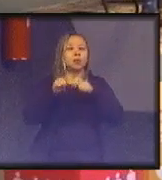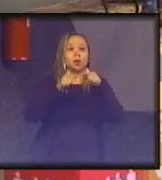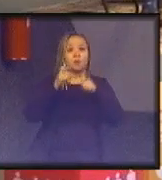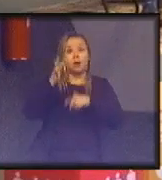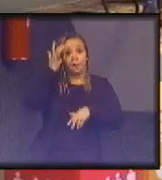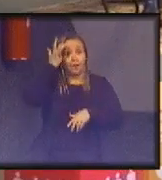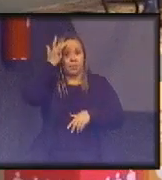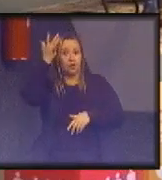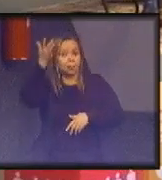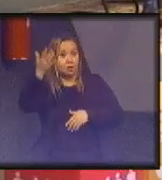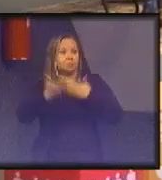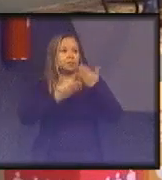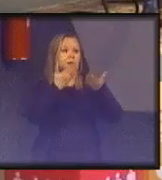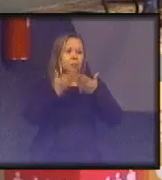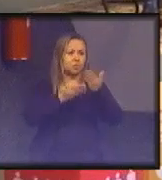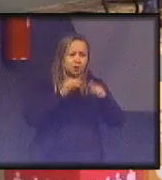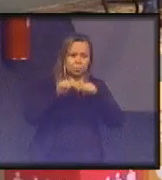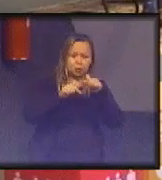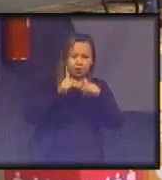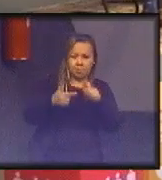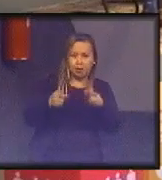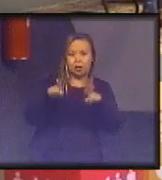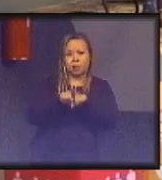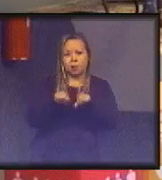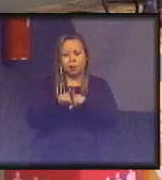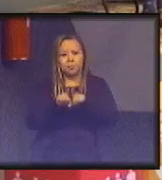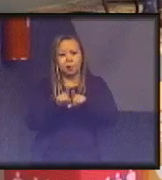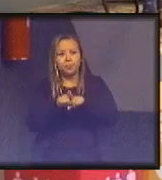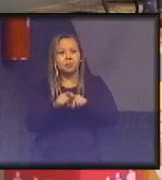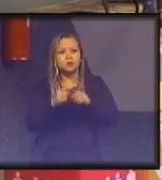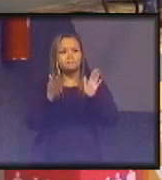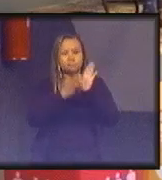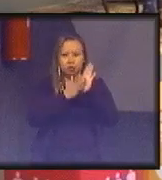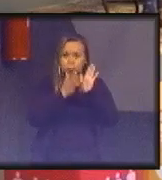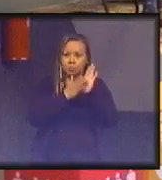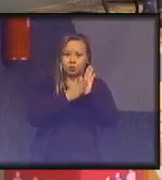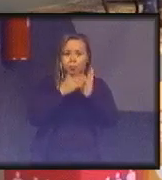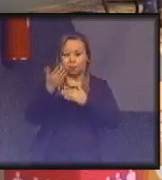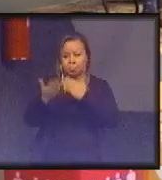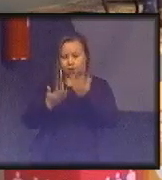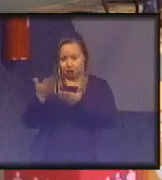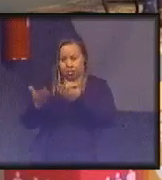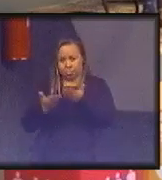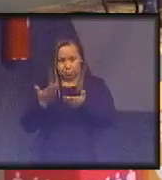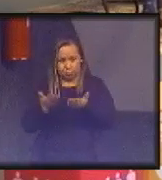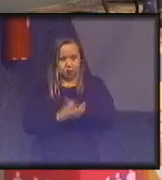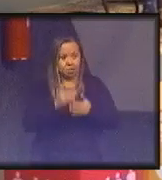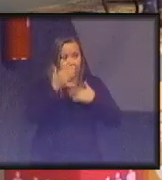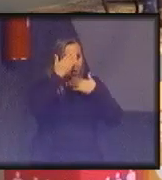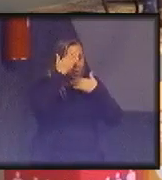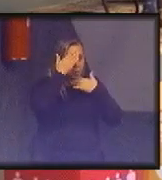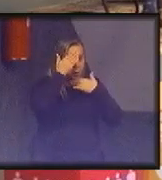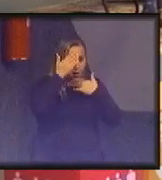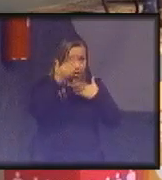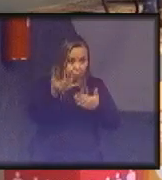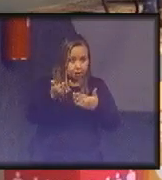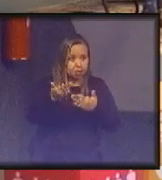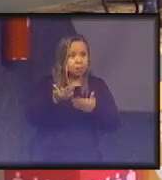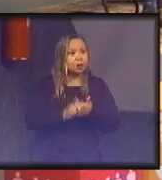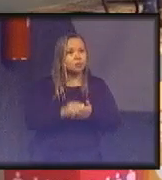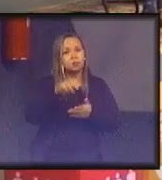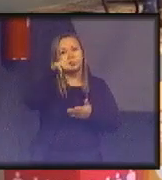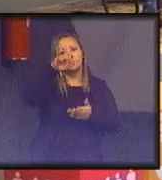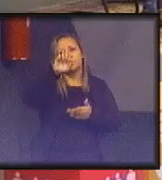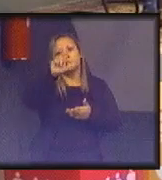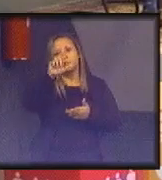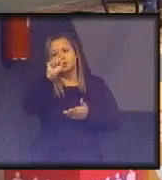as relações de trabalho e sendo também um pouco mais propositivo nessas relações. Então, agradeço a exposição, doutor Nelson.